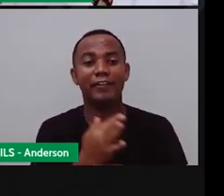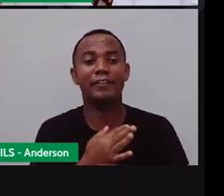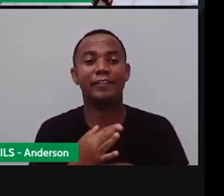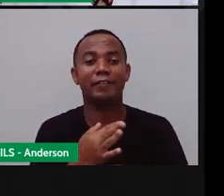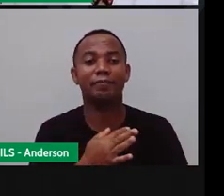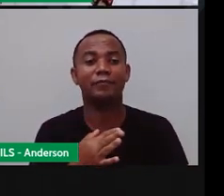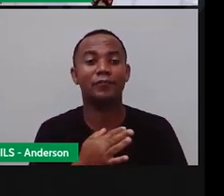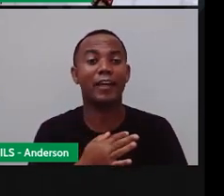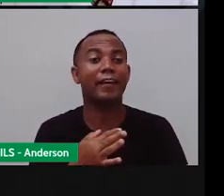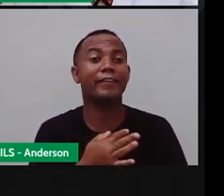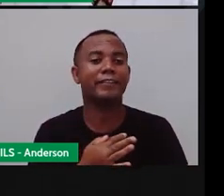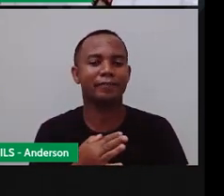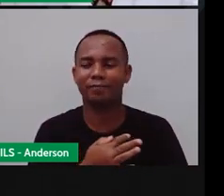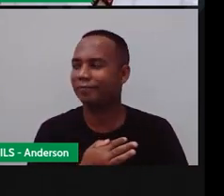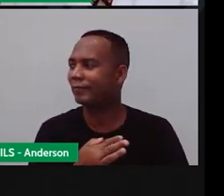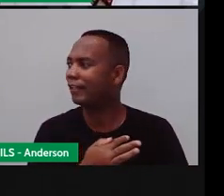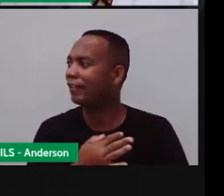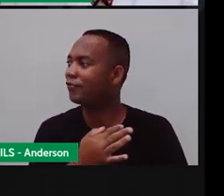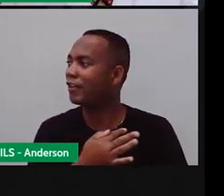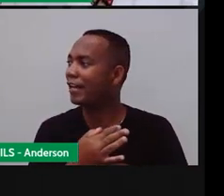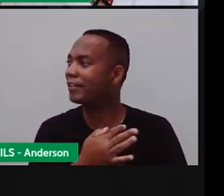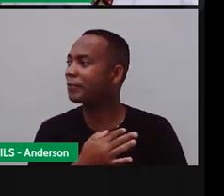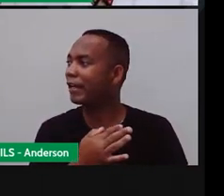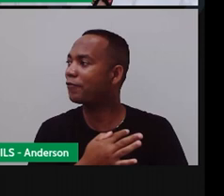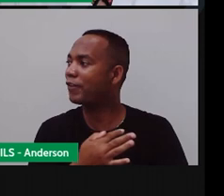Comida? Comida?